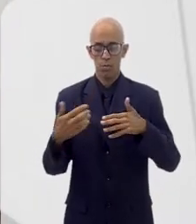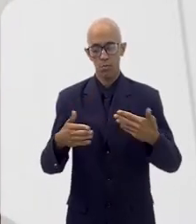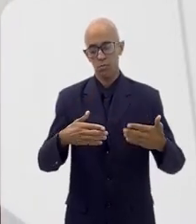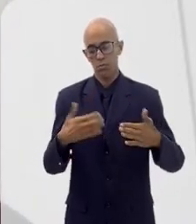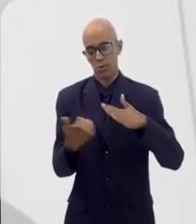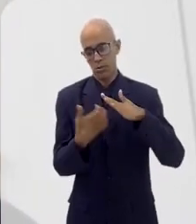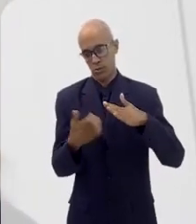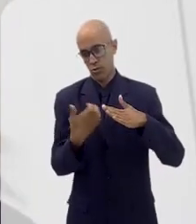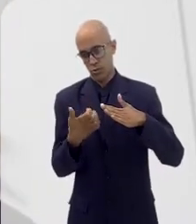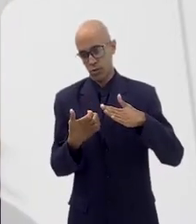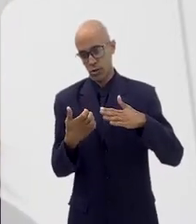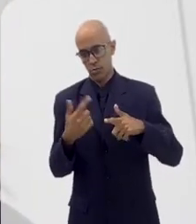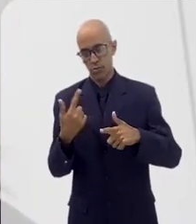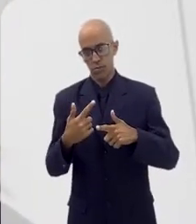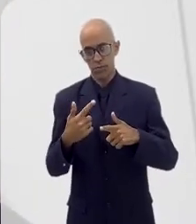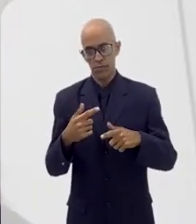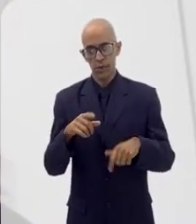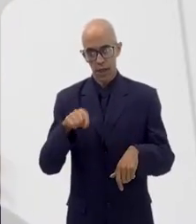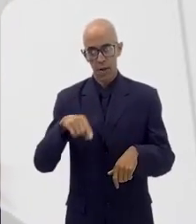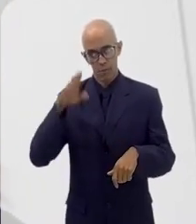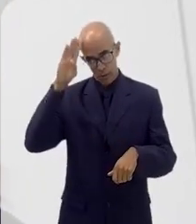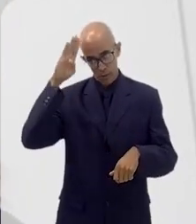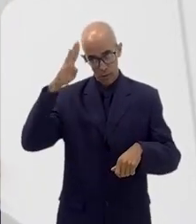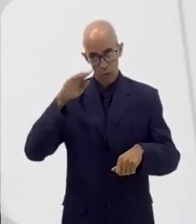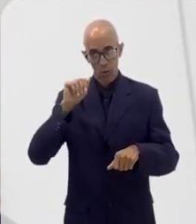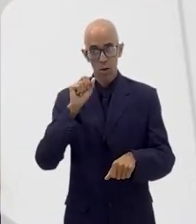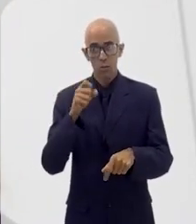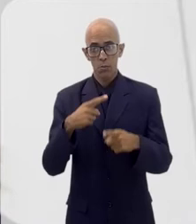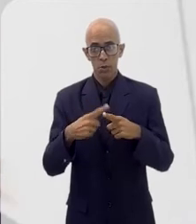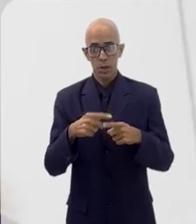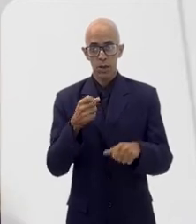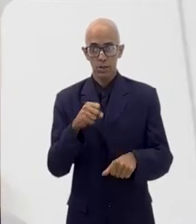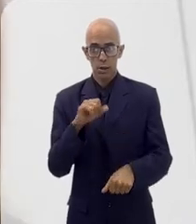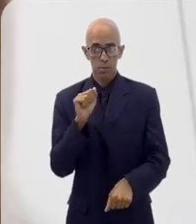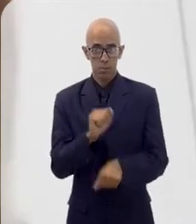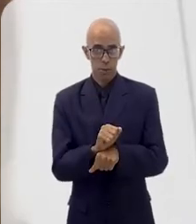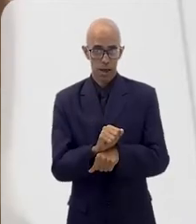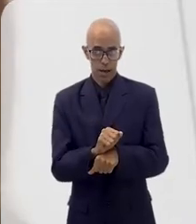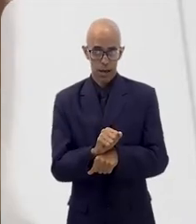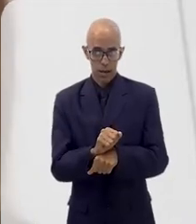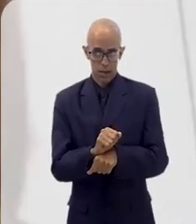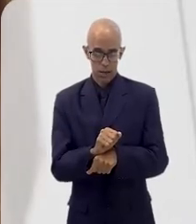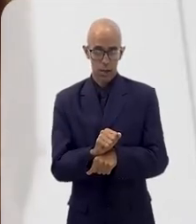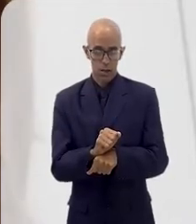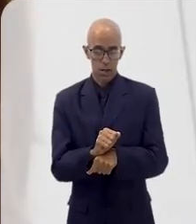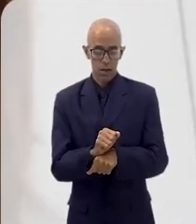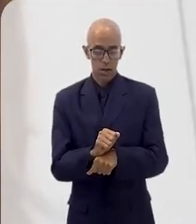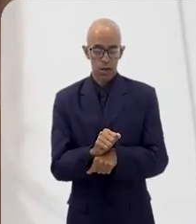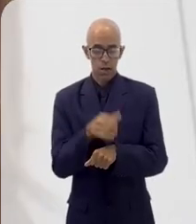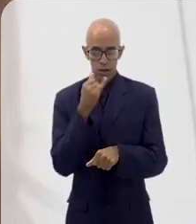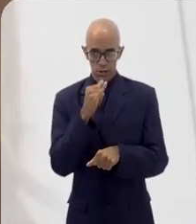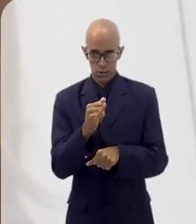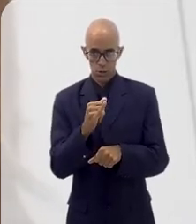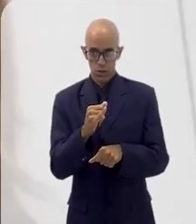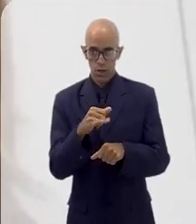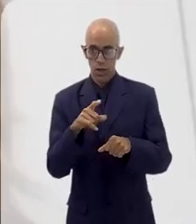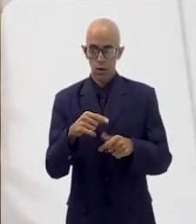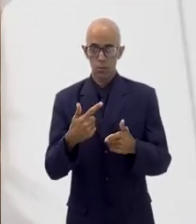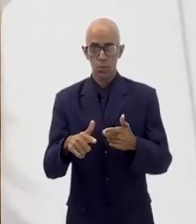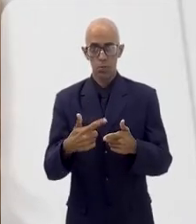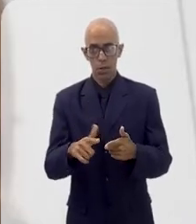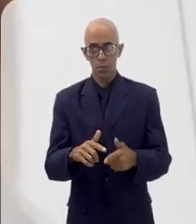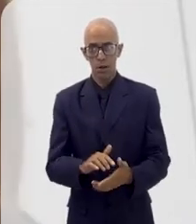primordial, né? Paradas, interrupções podem causar aí prejuízos de milhares para uma indústria. Então, é um fator, sim, né?